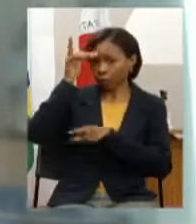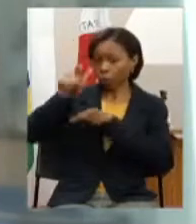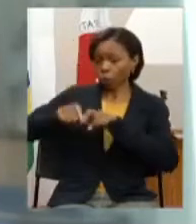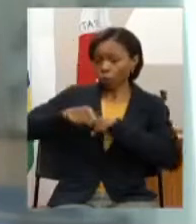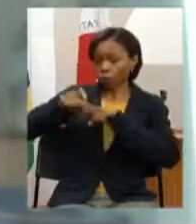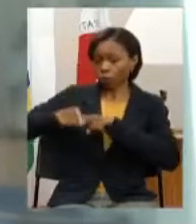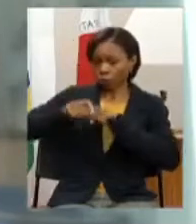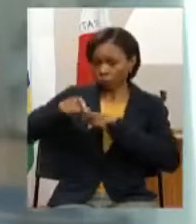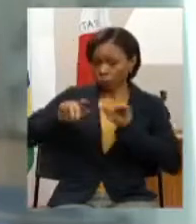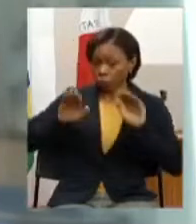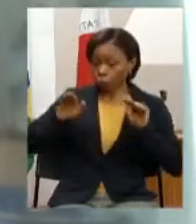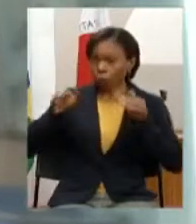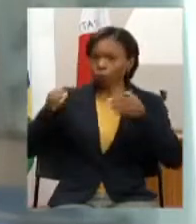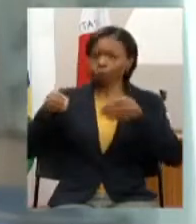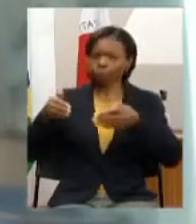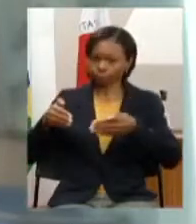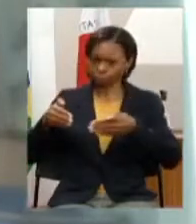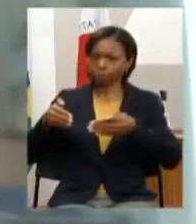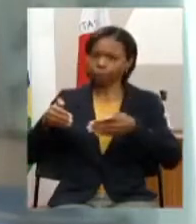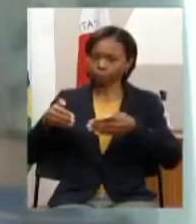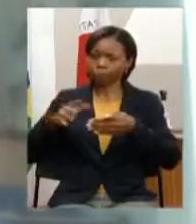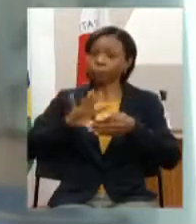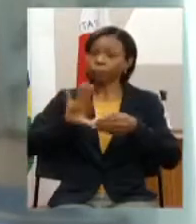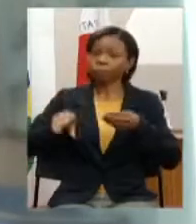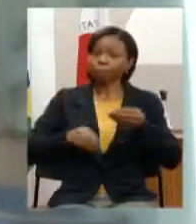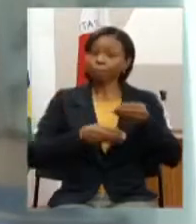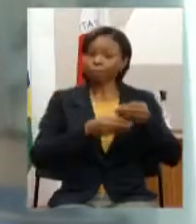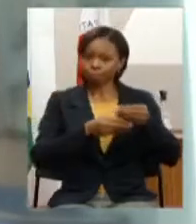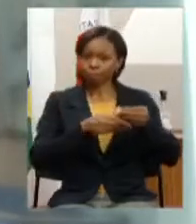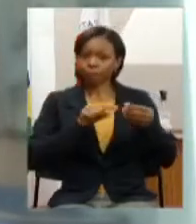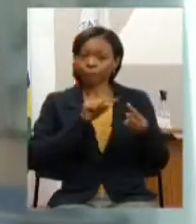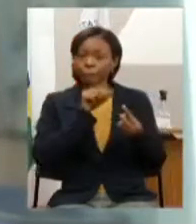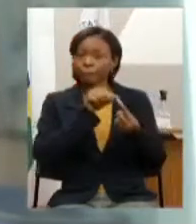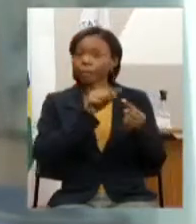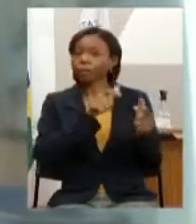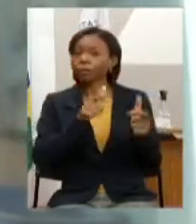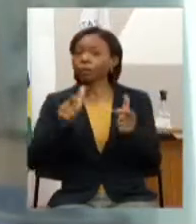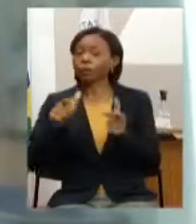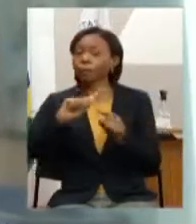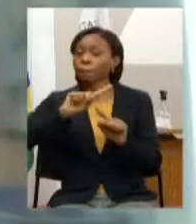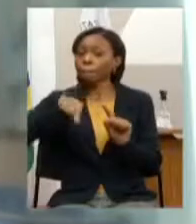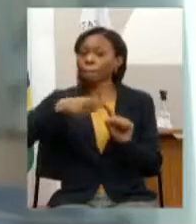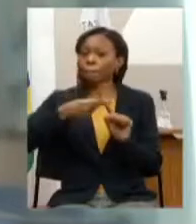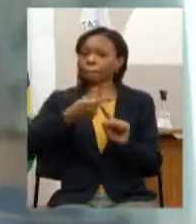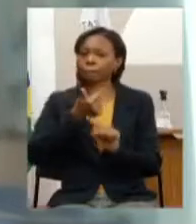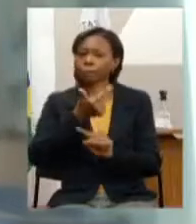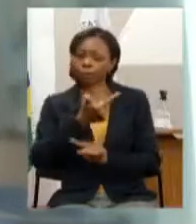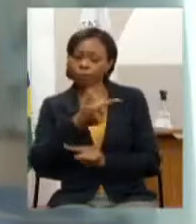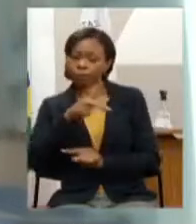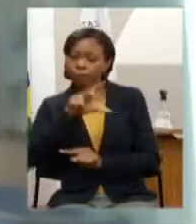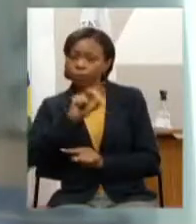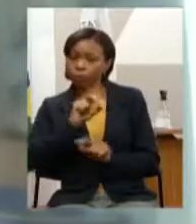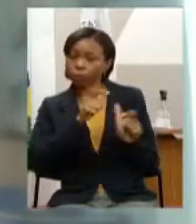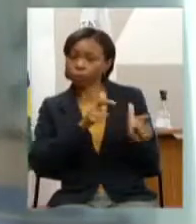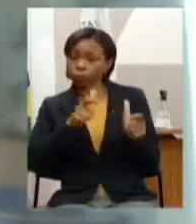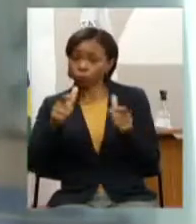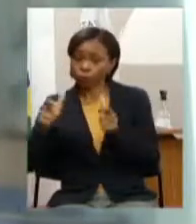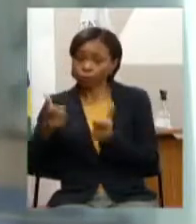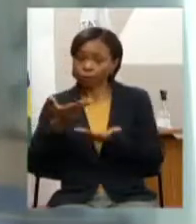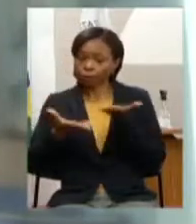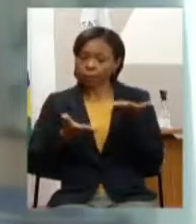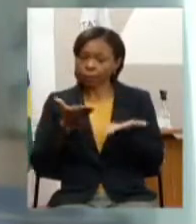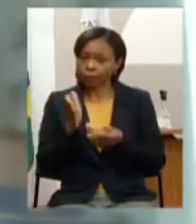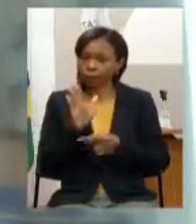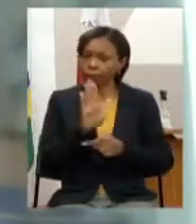da ação bem como acrescentar na metafísica mais 250 localidades atendidas com